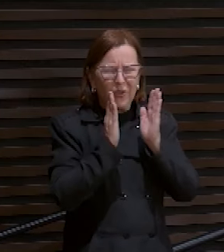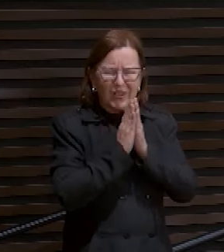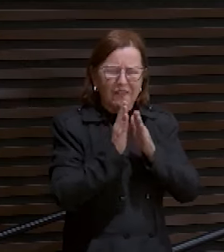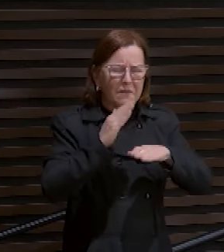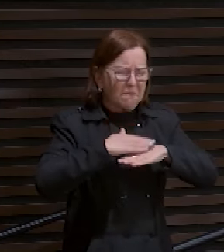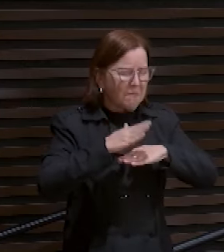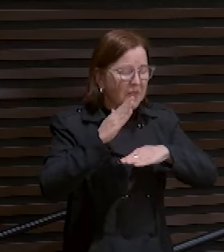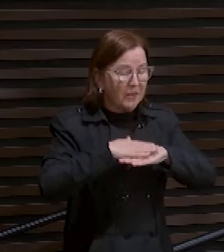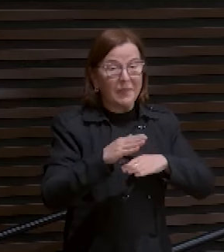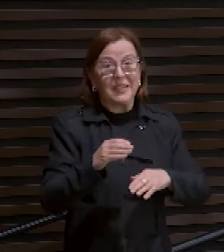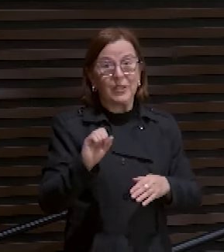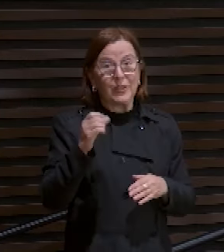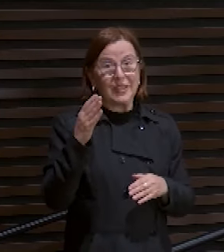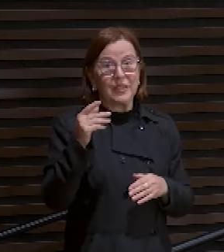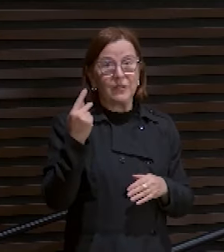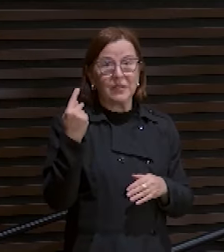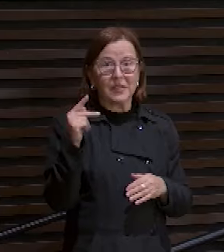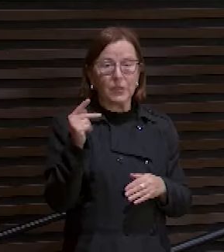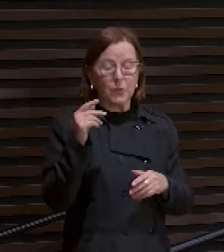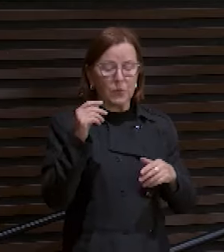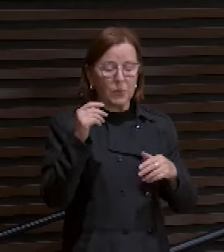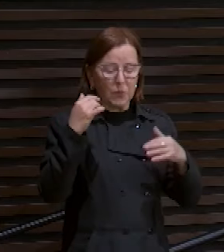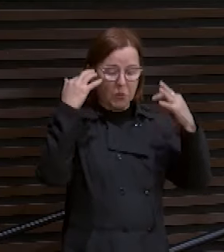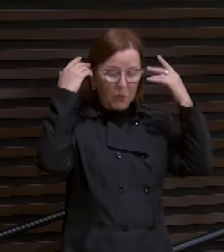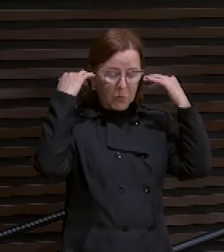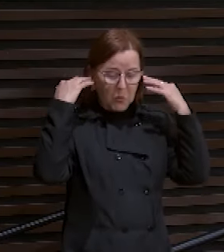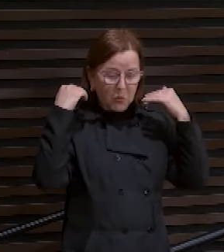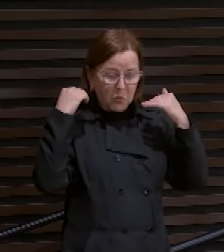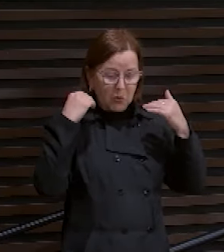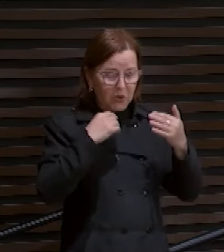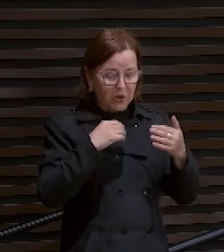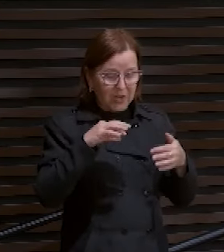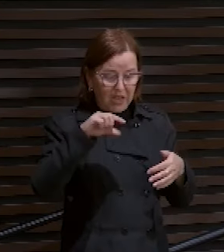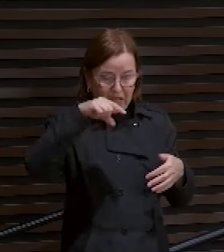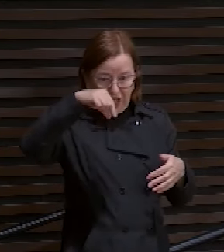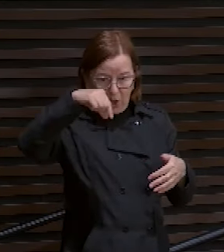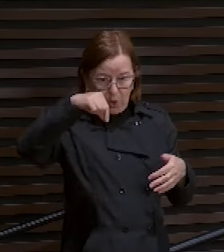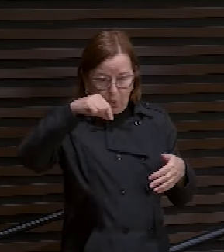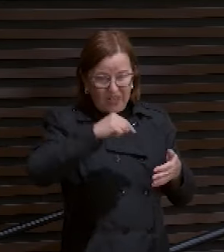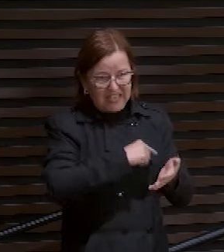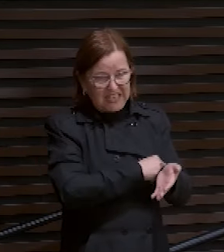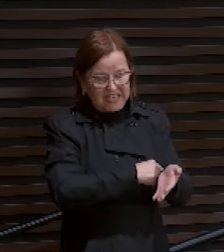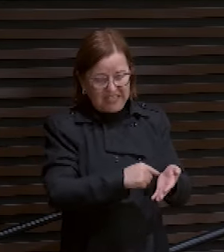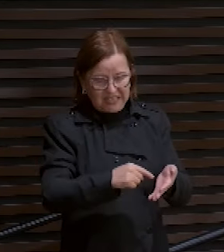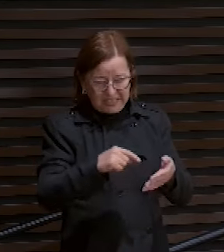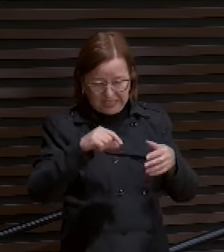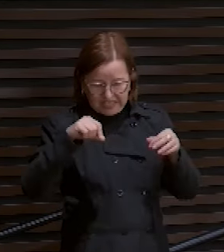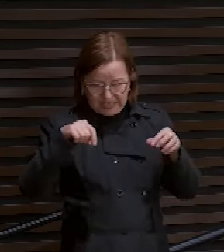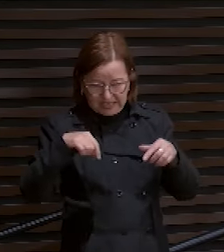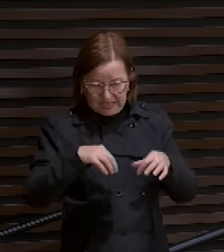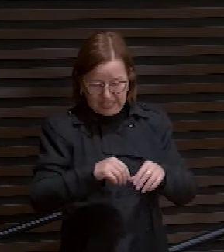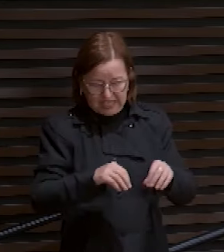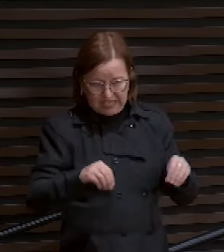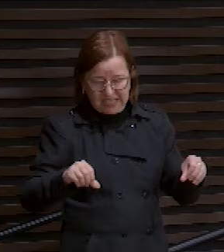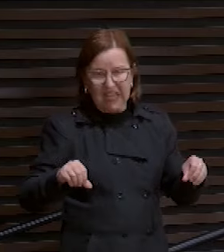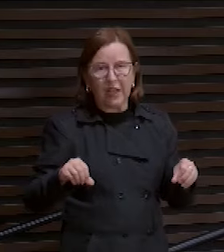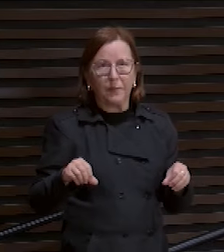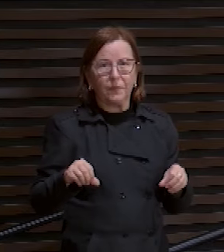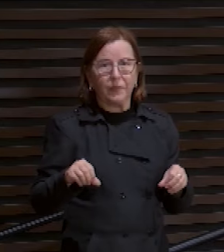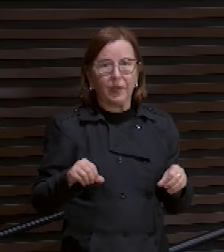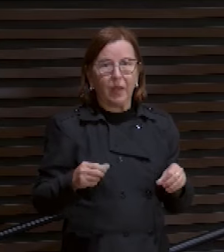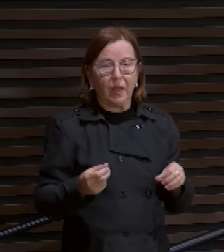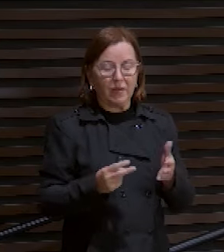E aconteceu que o seu suor se tornou como gotas de sangue caindo sobre a terra. Levantou-se da oração, foi ter com os